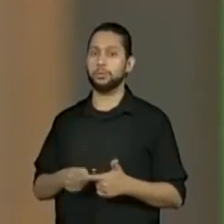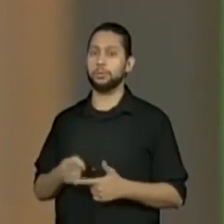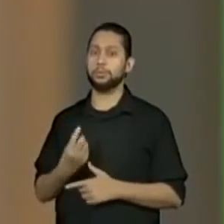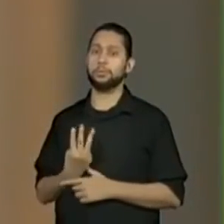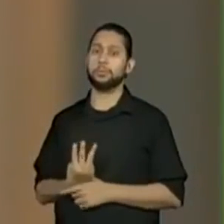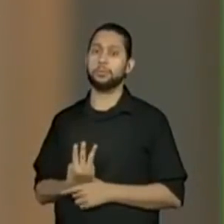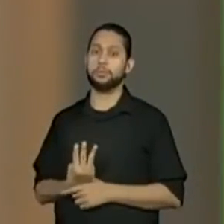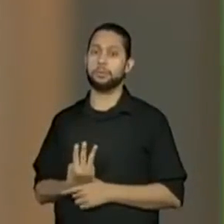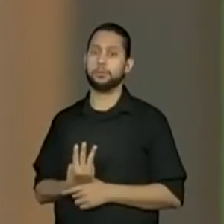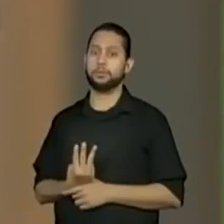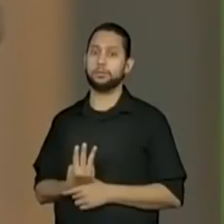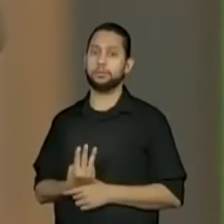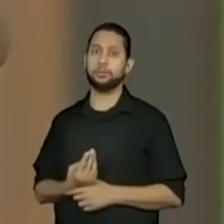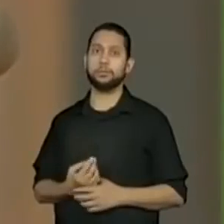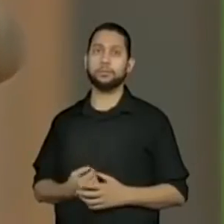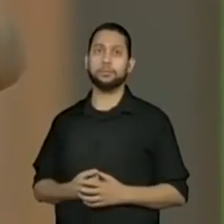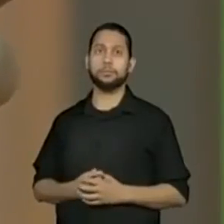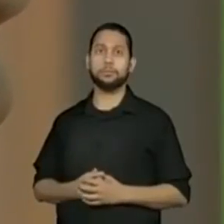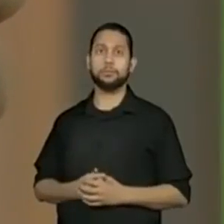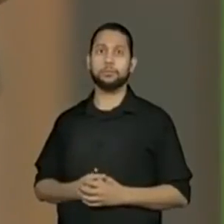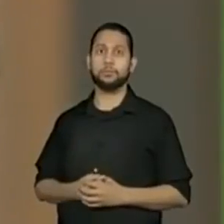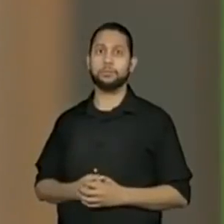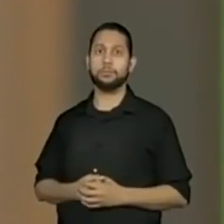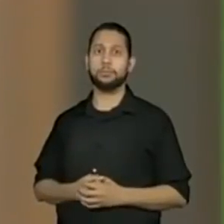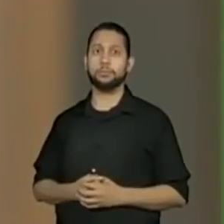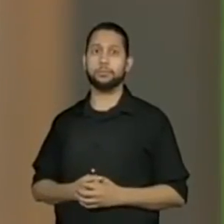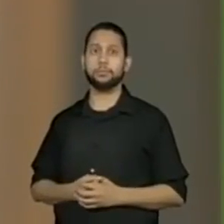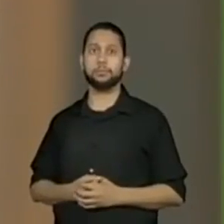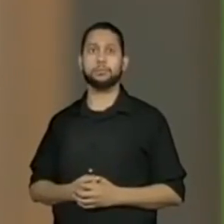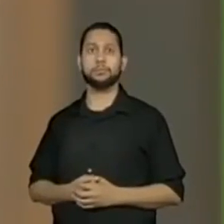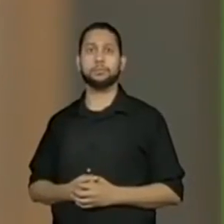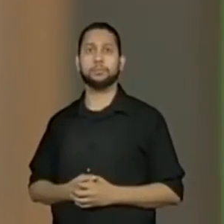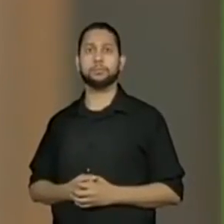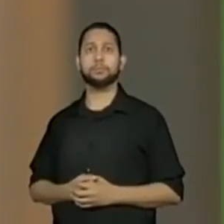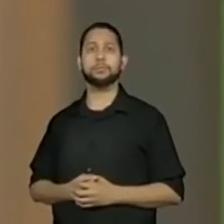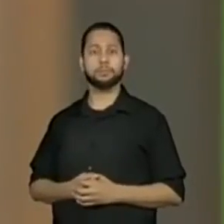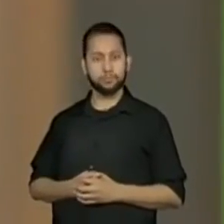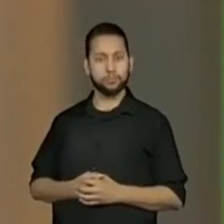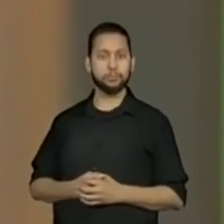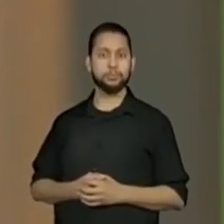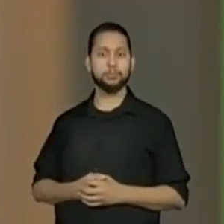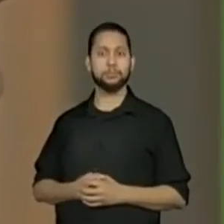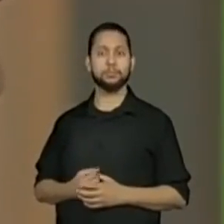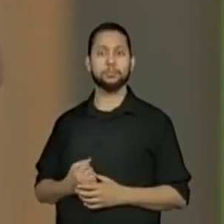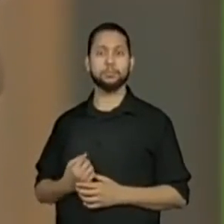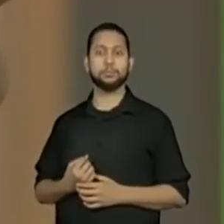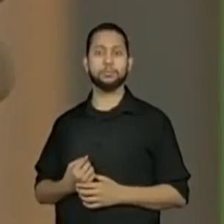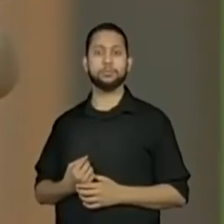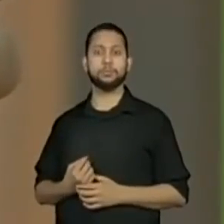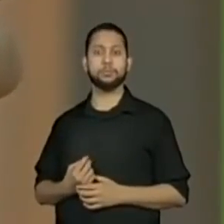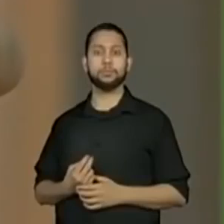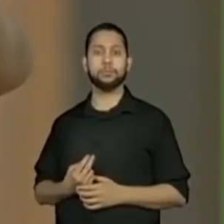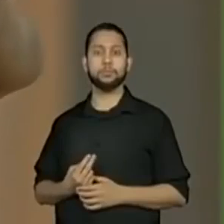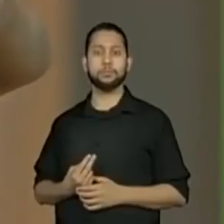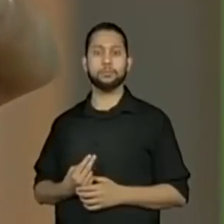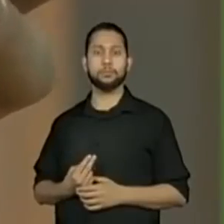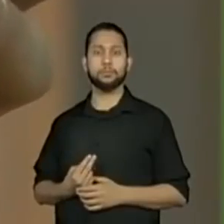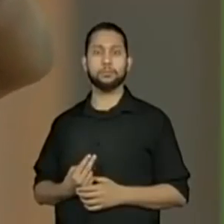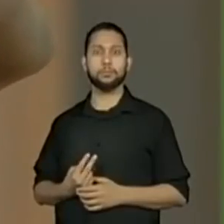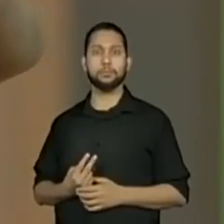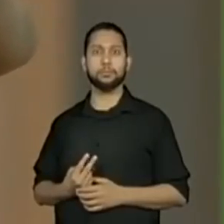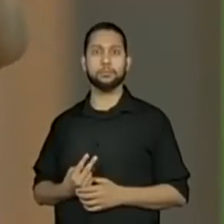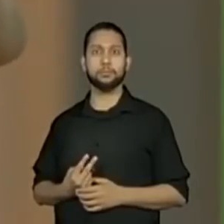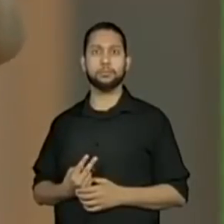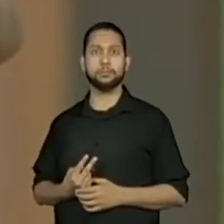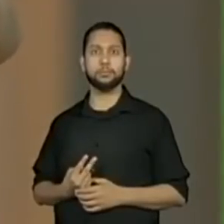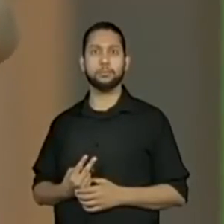e 72 dividido por 3. E Que é igual